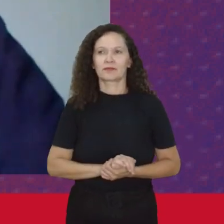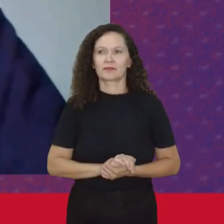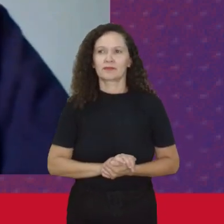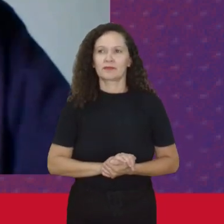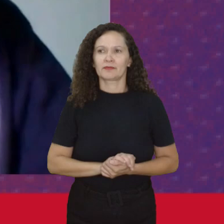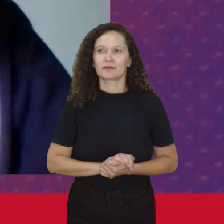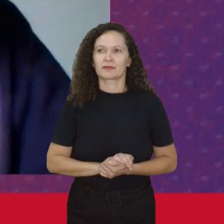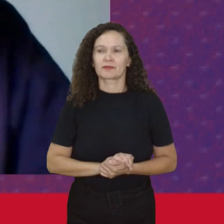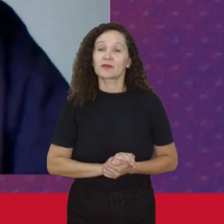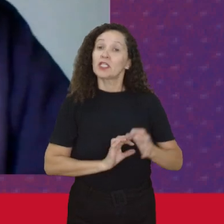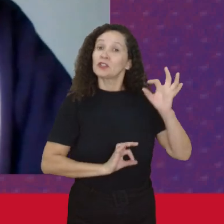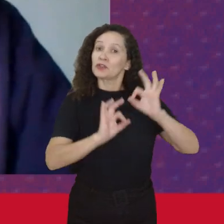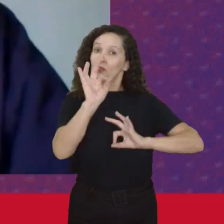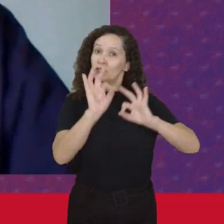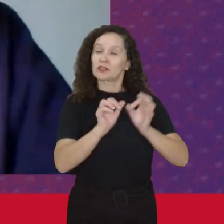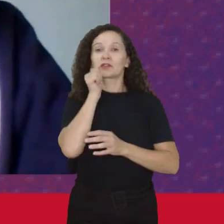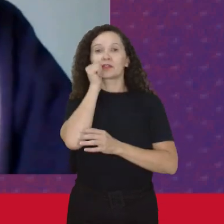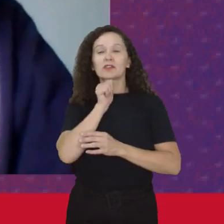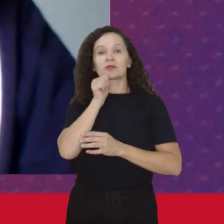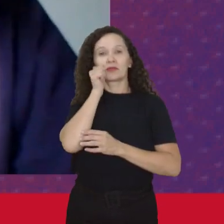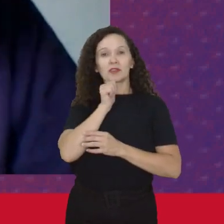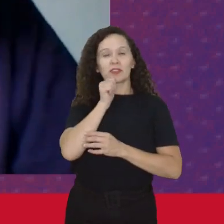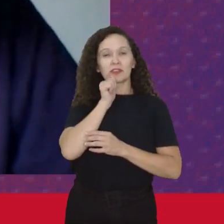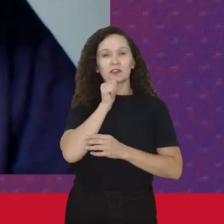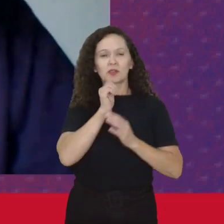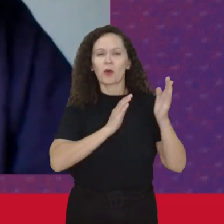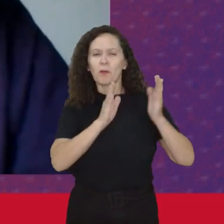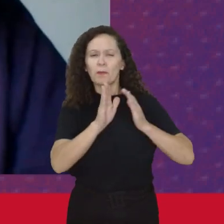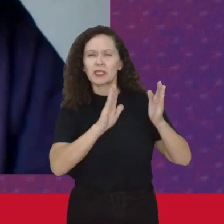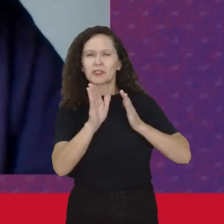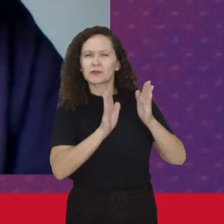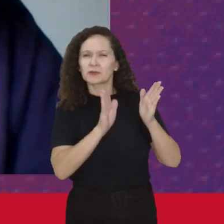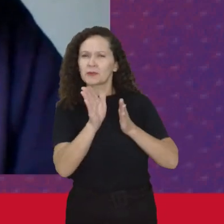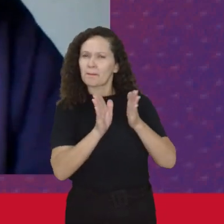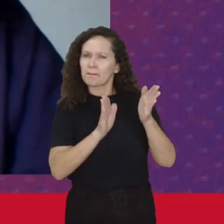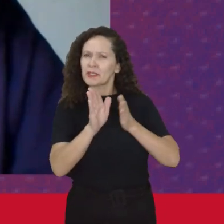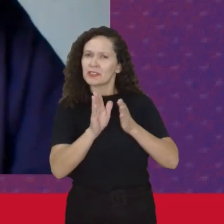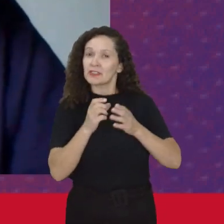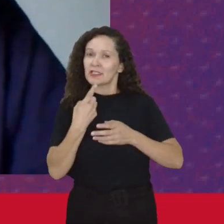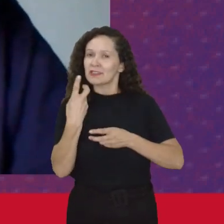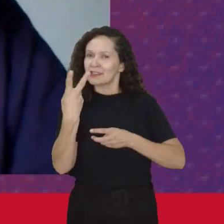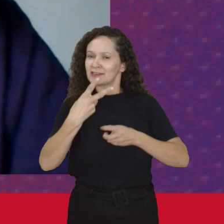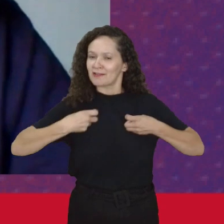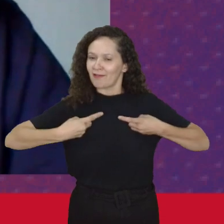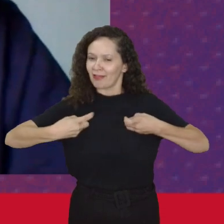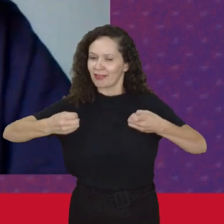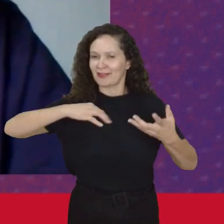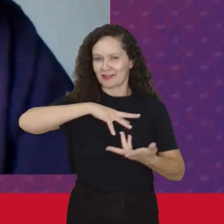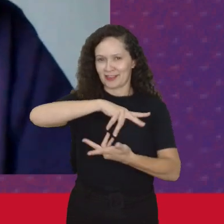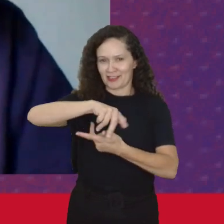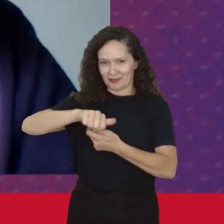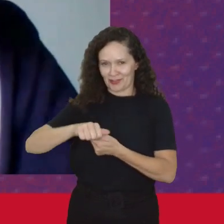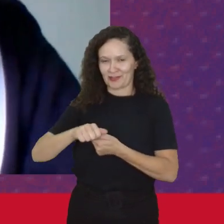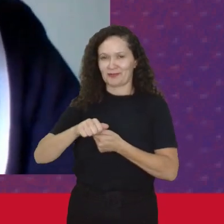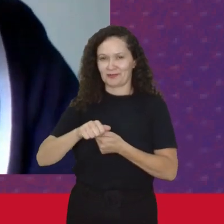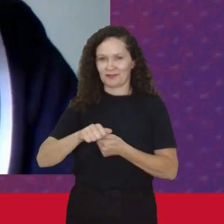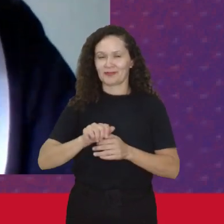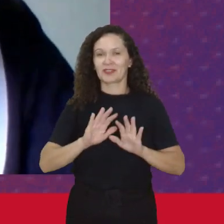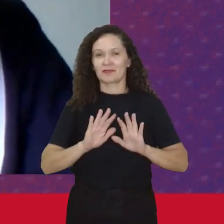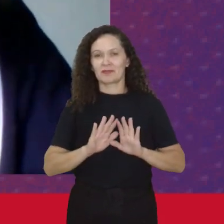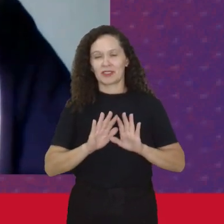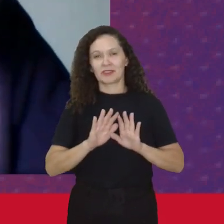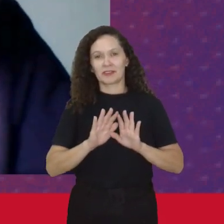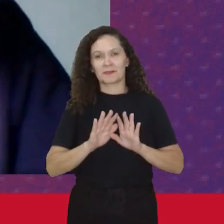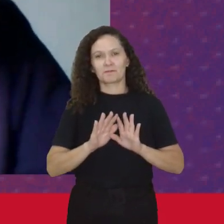Da organização Das mulheres Justamente No período Da segunda Guerra Eu costumo dizer Isso Mas não